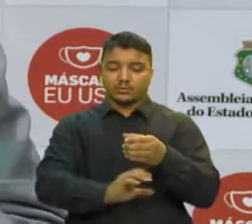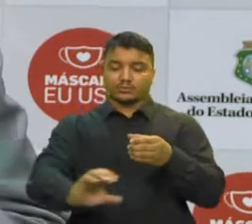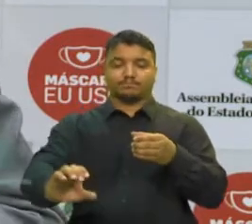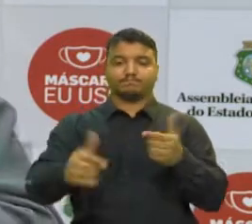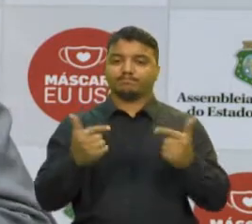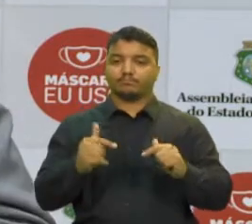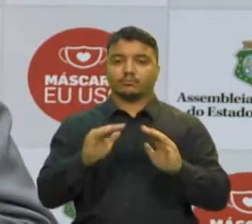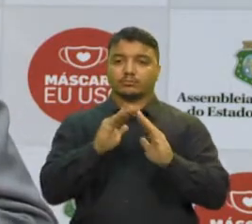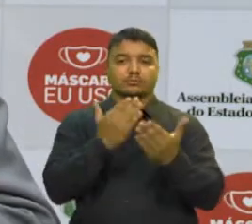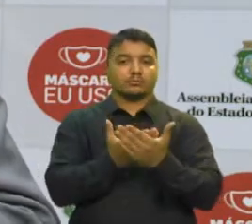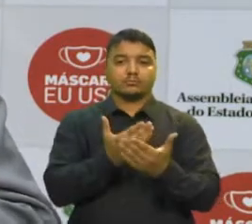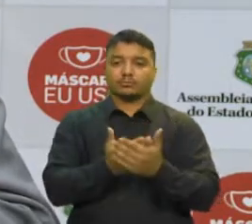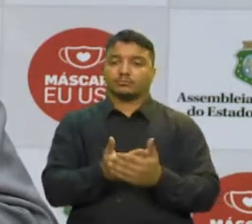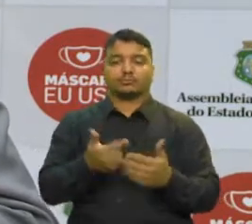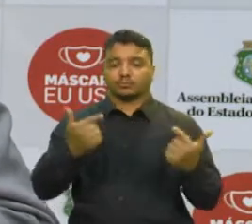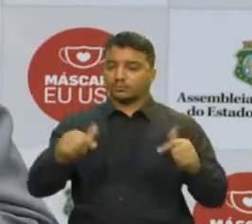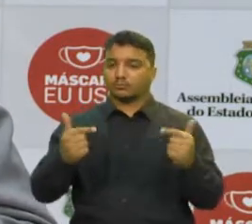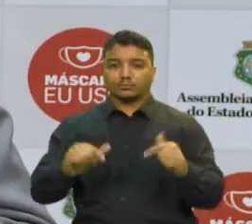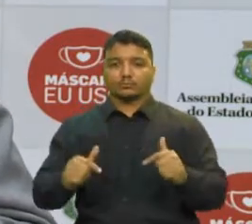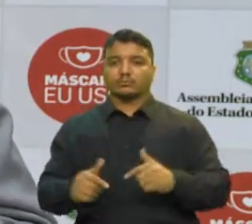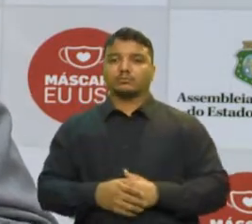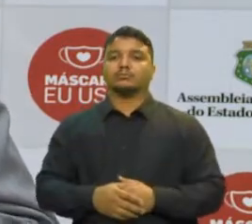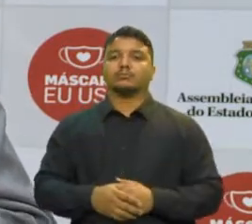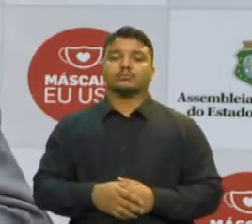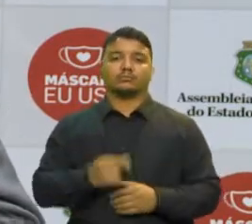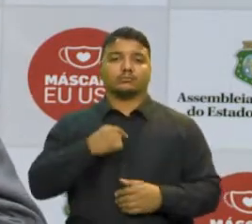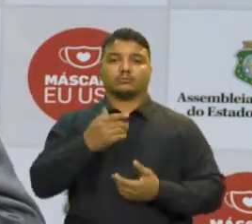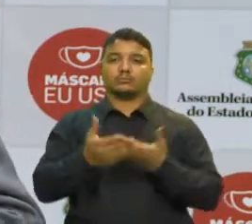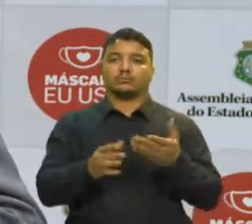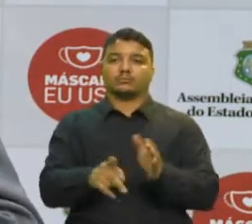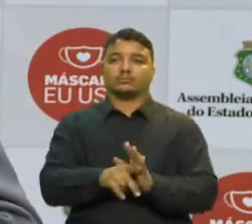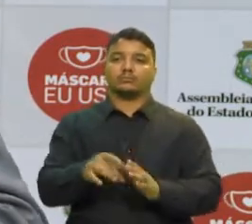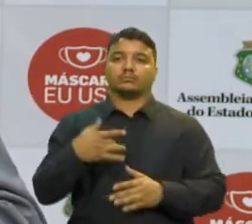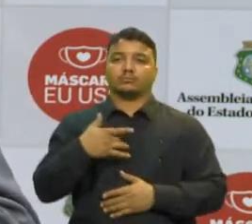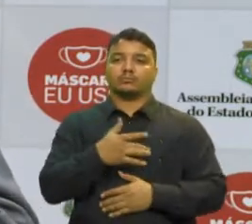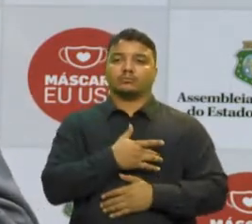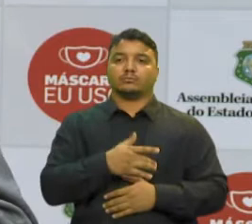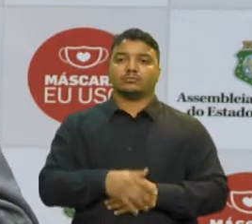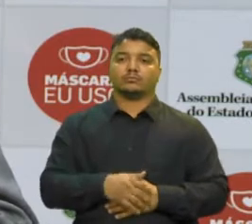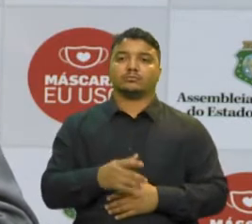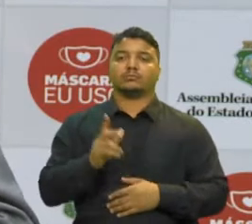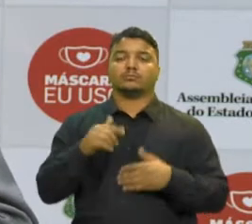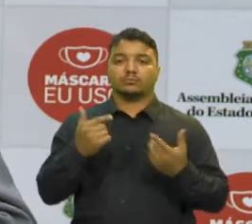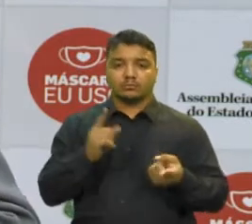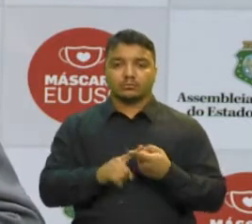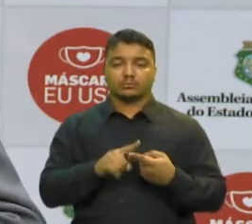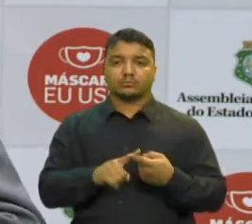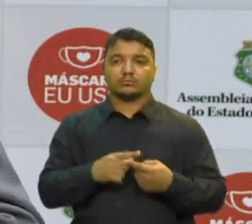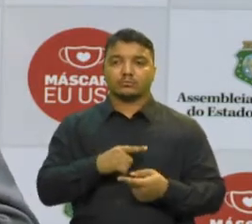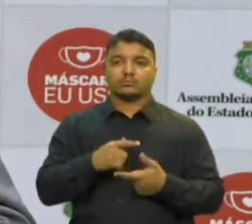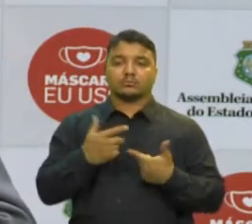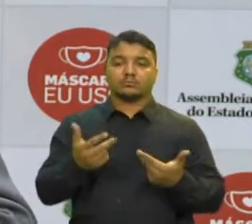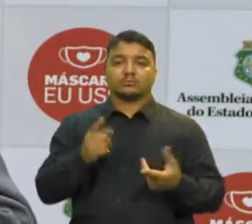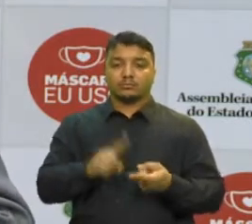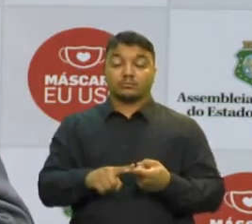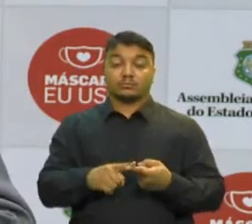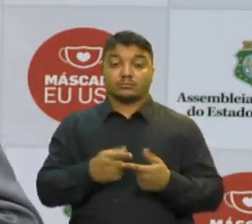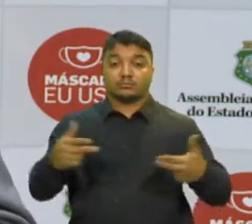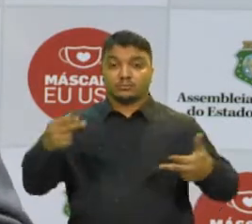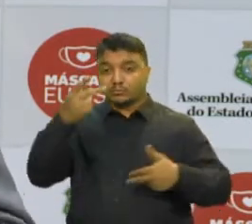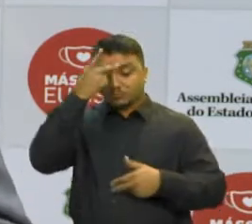sem escolas adequadas Tratamentos de saúde muito difíceis Isso faz com que esse exército de miseráveis